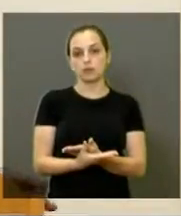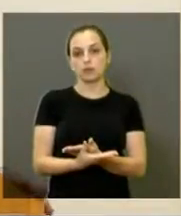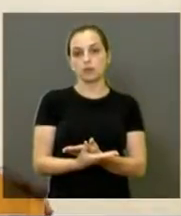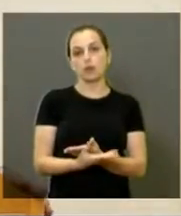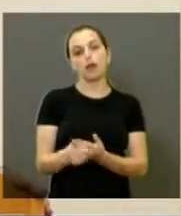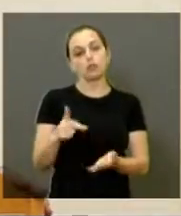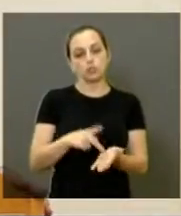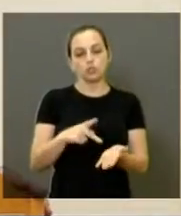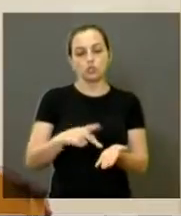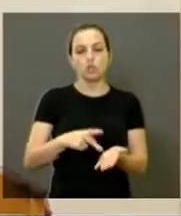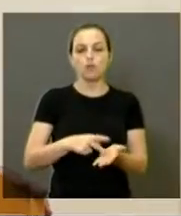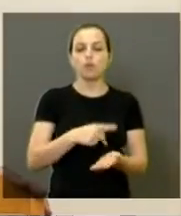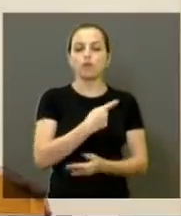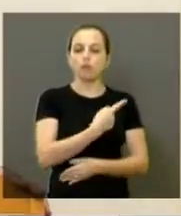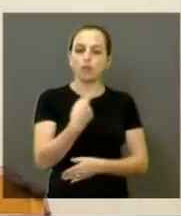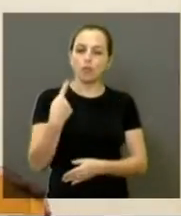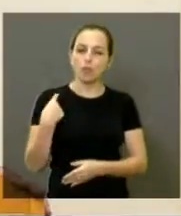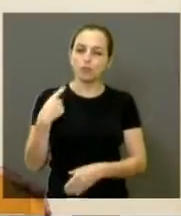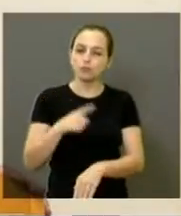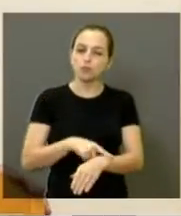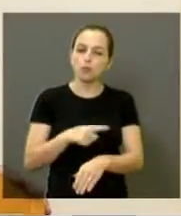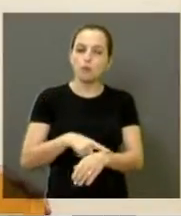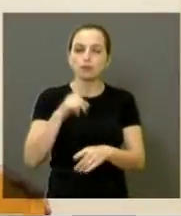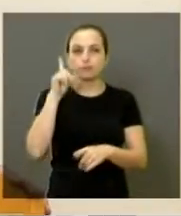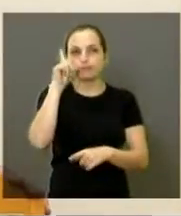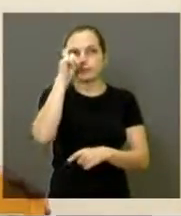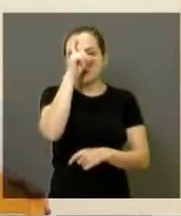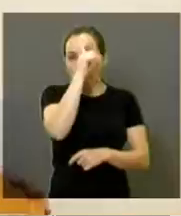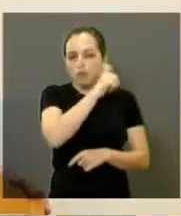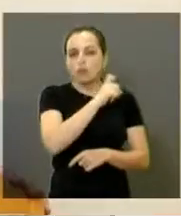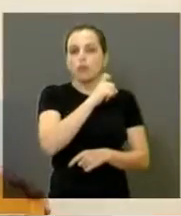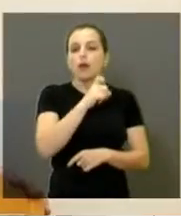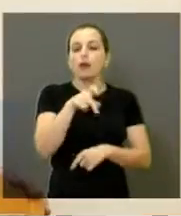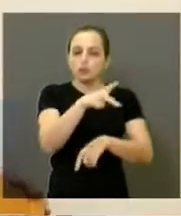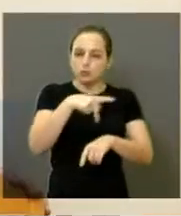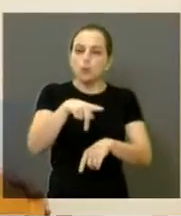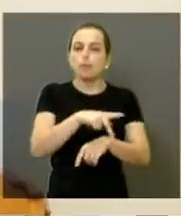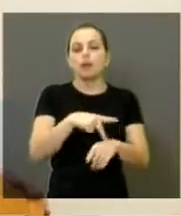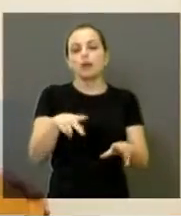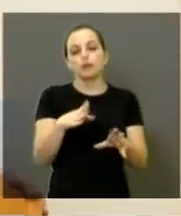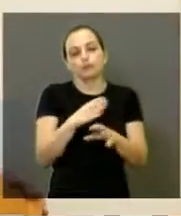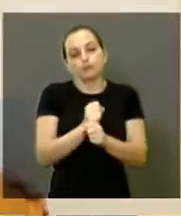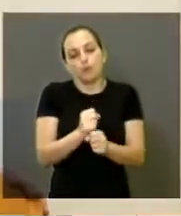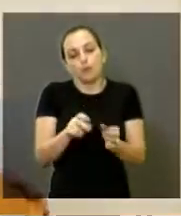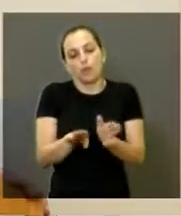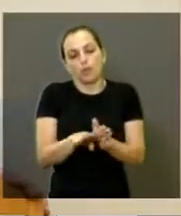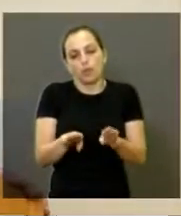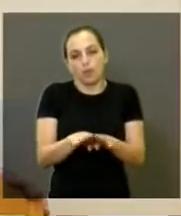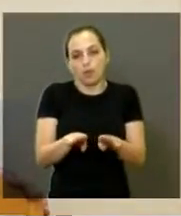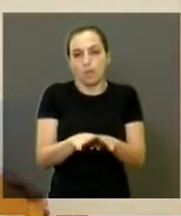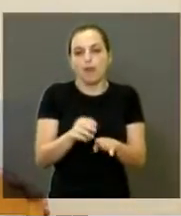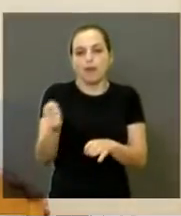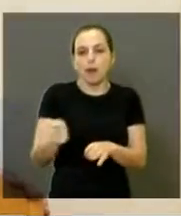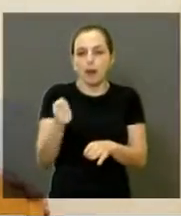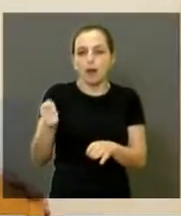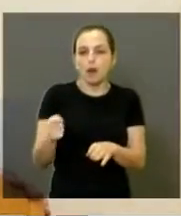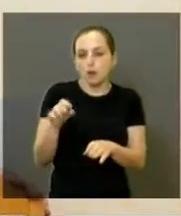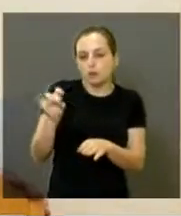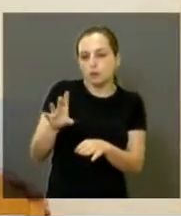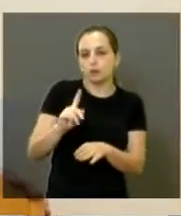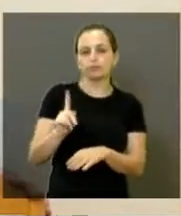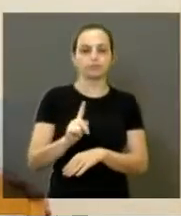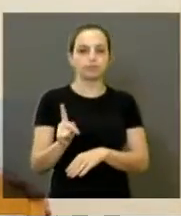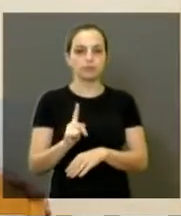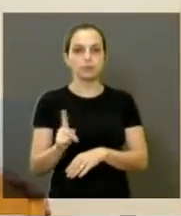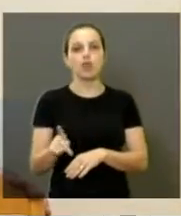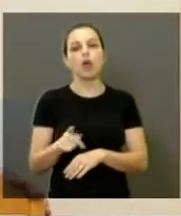evidente que nós passamos por um momento de dificuldade, o país como um todo, não vou dizer que Araraquara é uma ilha, não, evidente